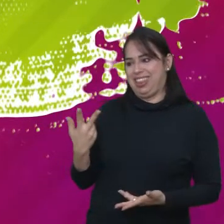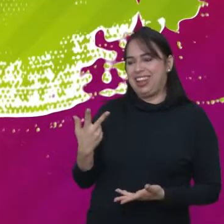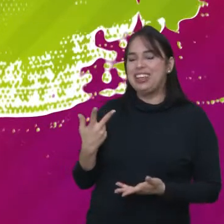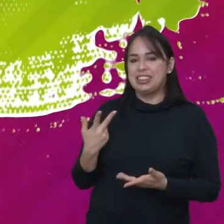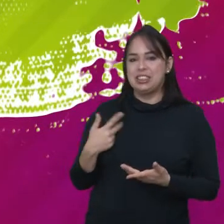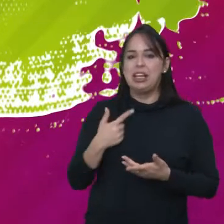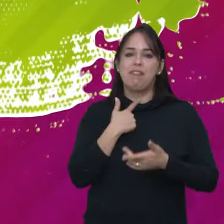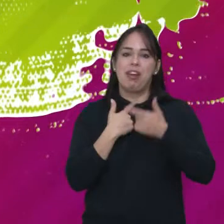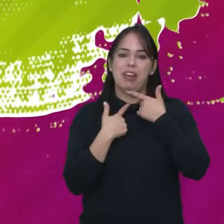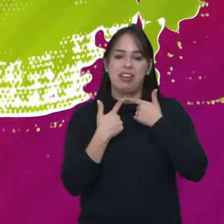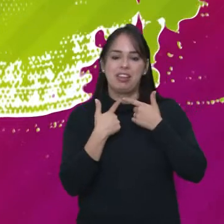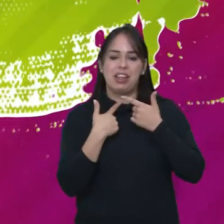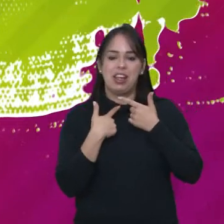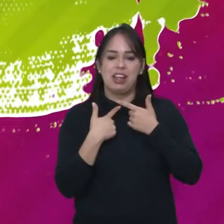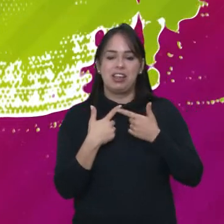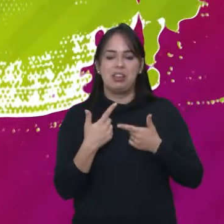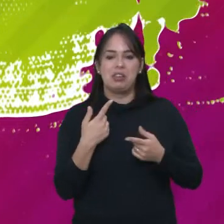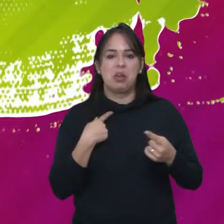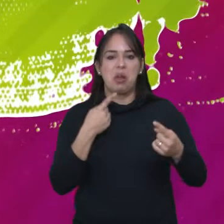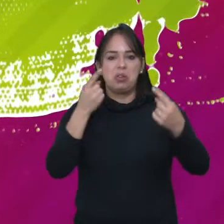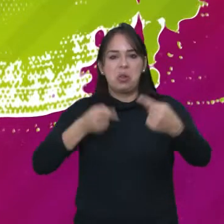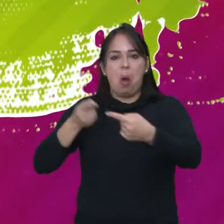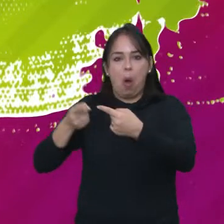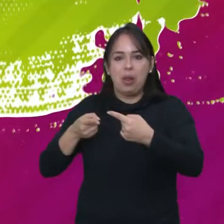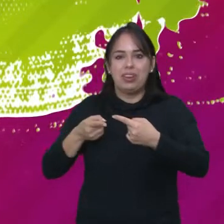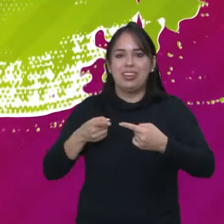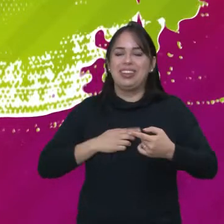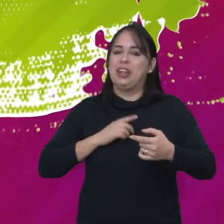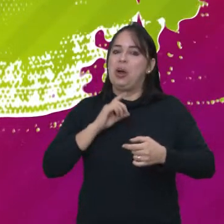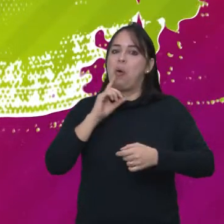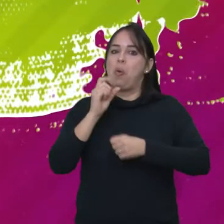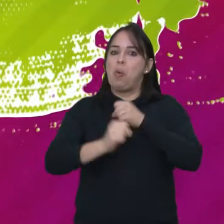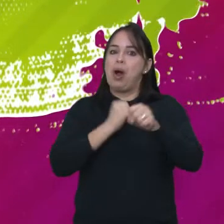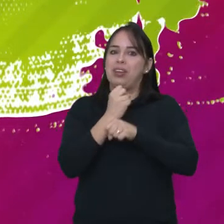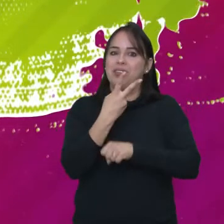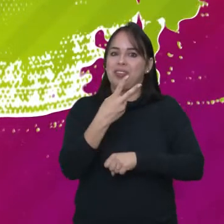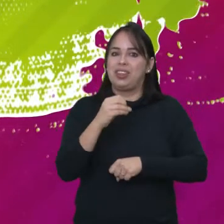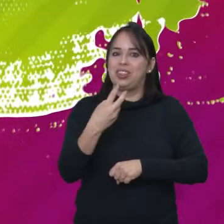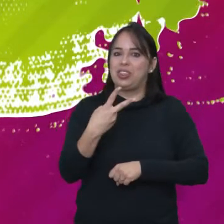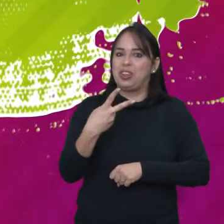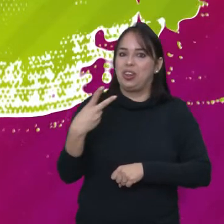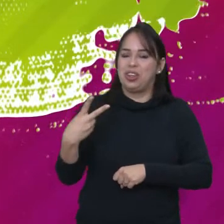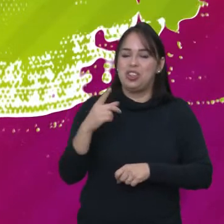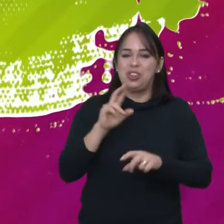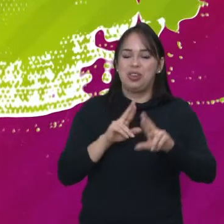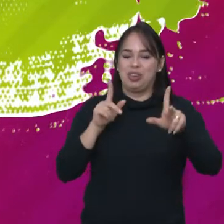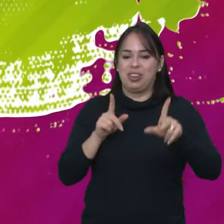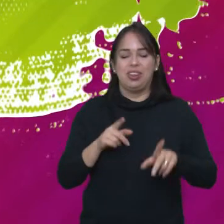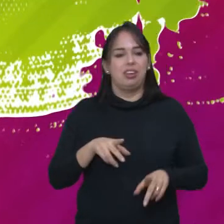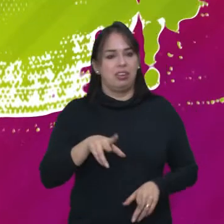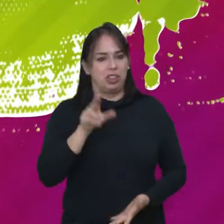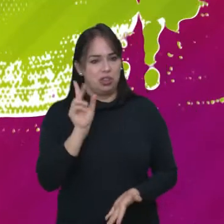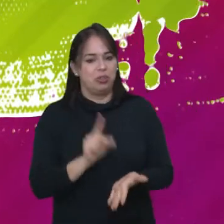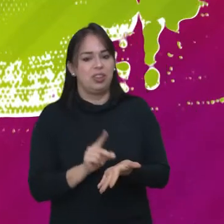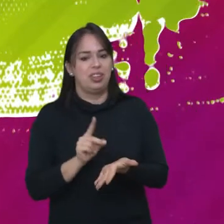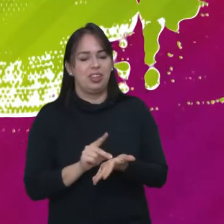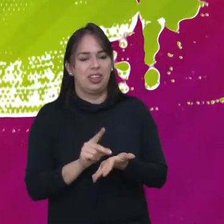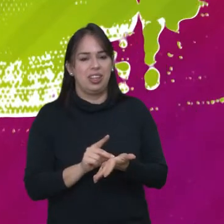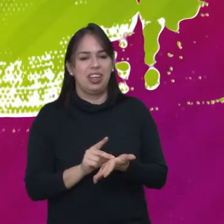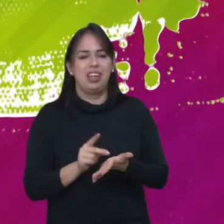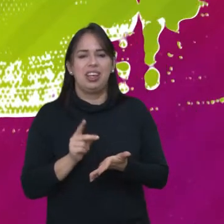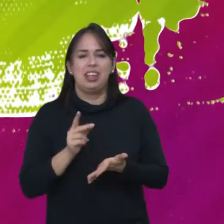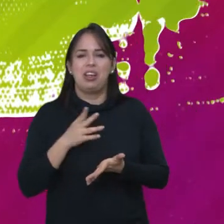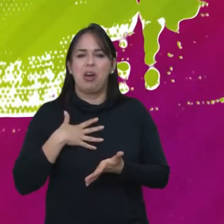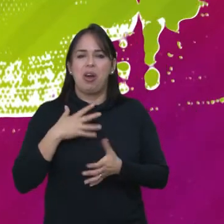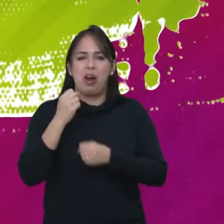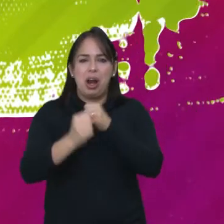rivais Um 2022 Diferente, né? De 2021 Isso mesmo E que seja um ano assim Bem pior